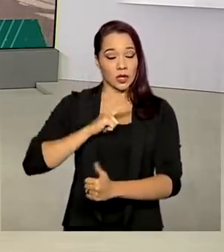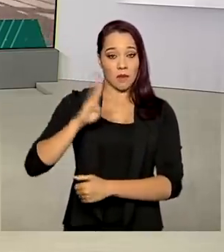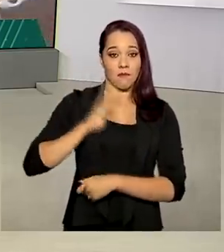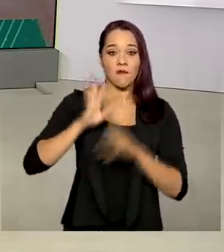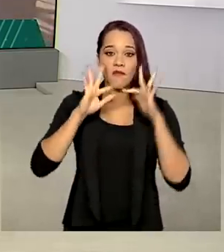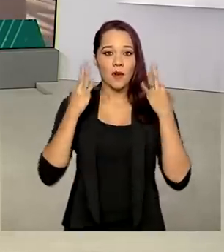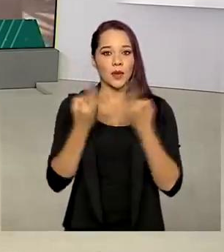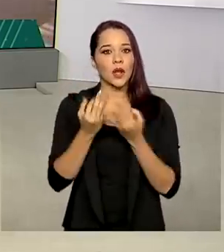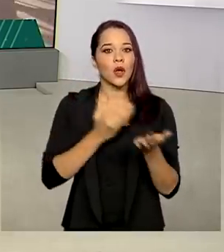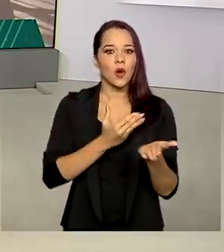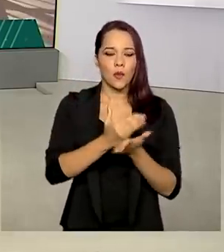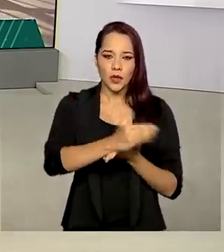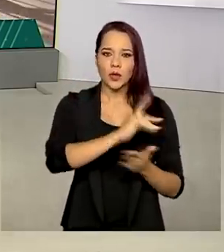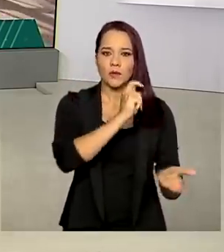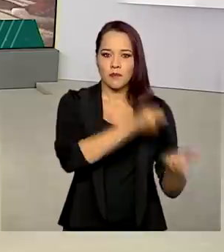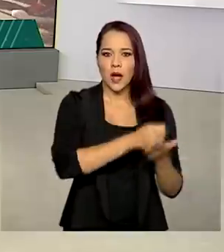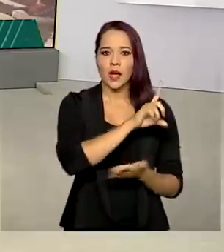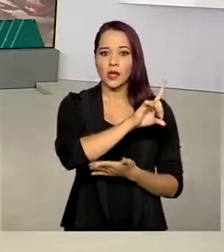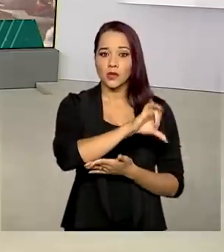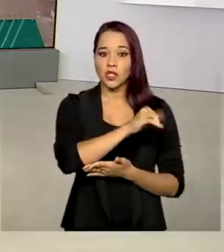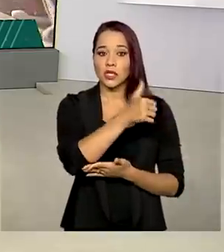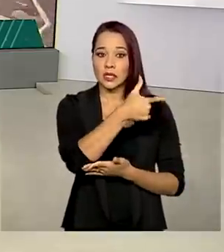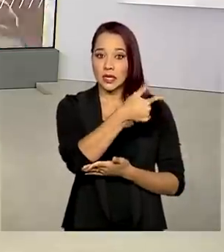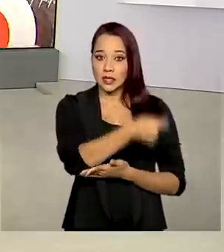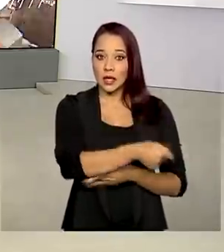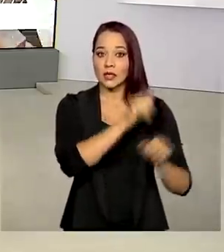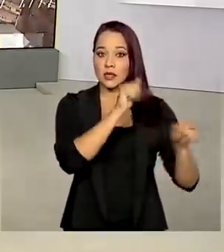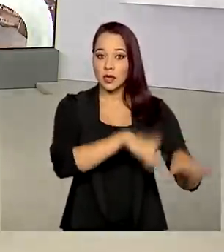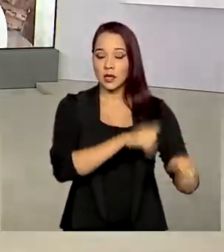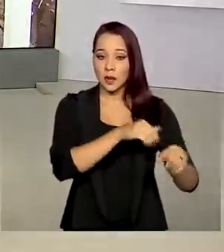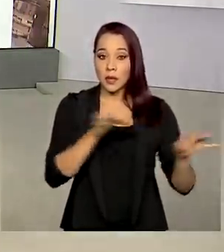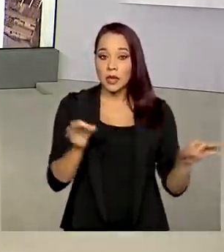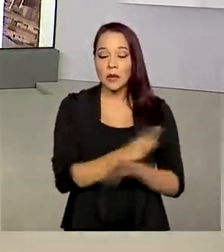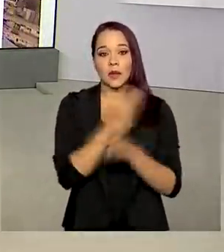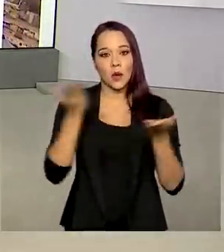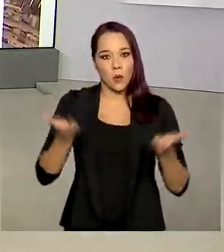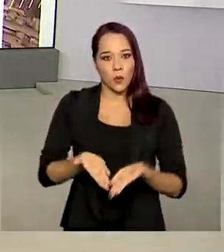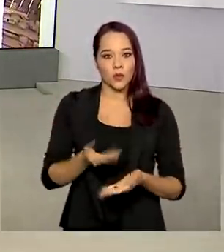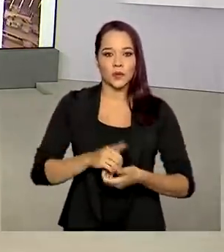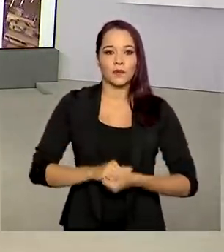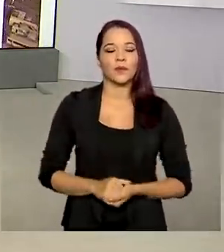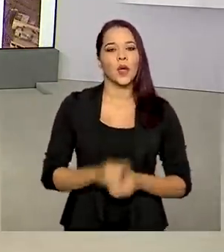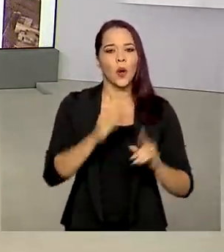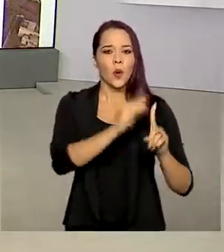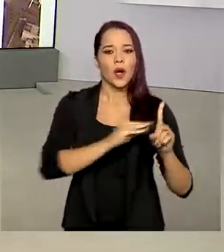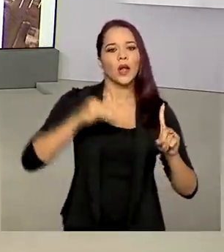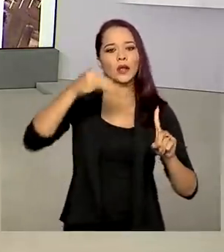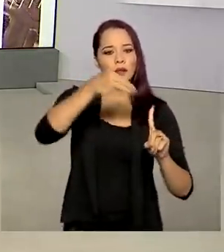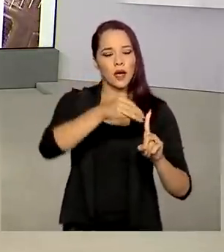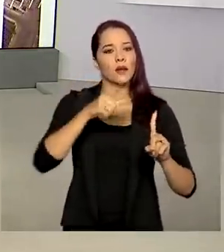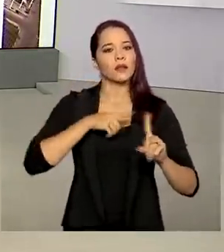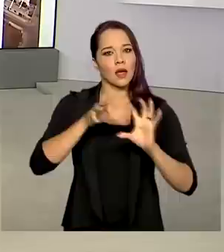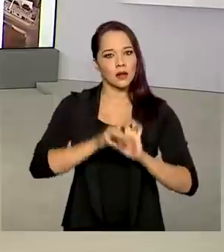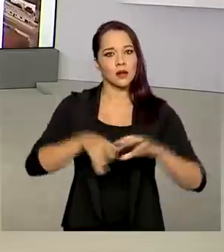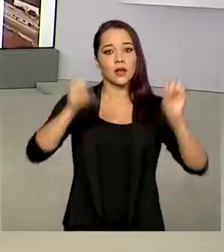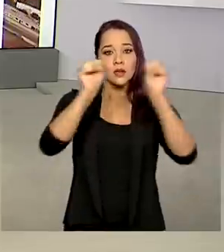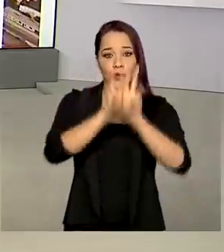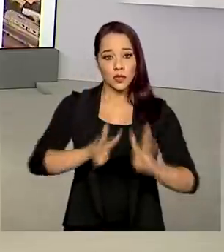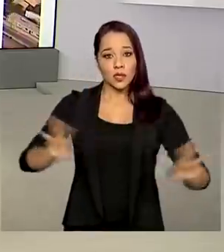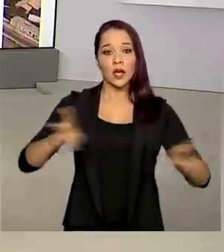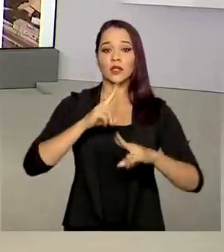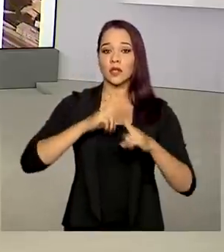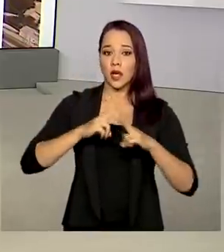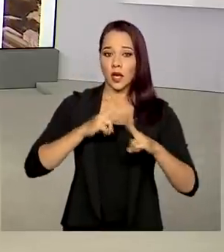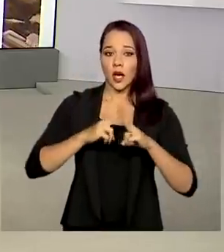Família começou a ser paga no dia 17 de setembro e termina hoje. O calendário está disponível na página da